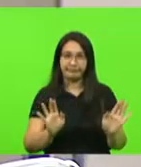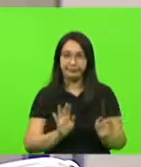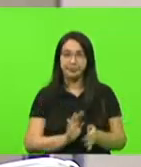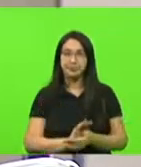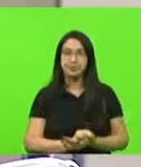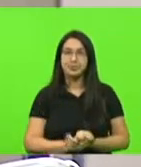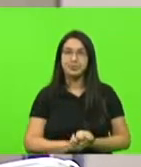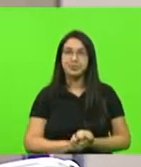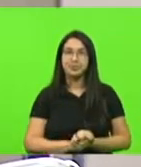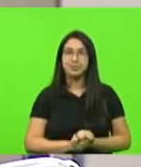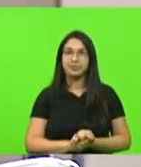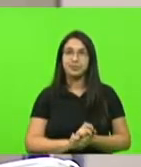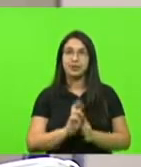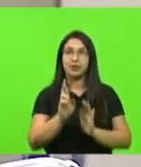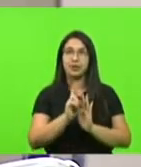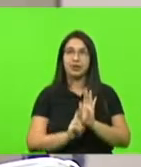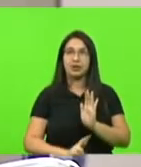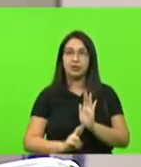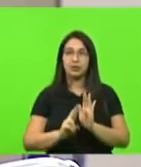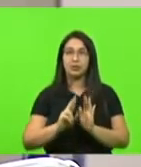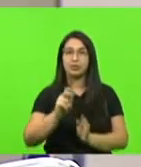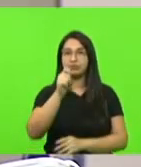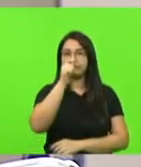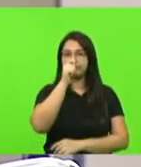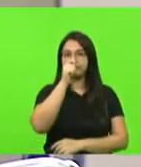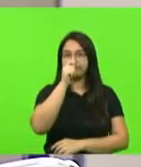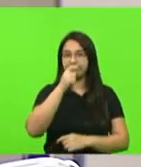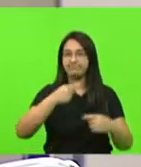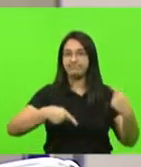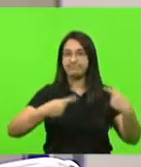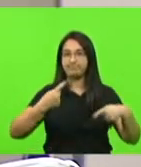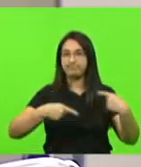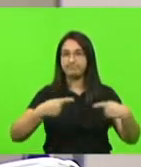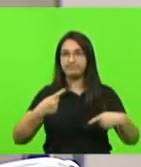Voto relator deputado João Amin. Em discussão.